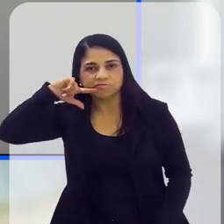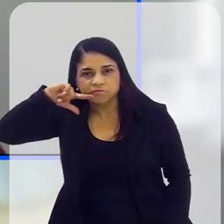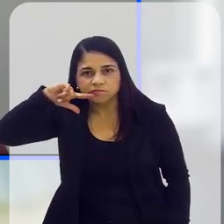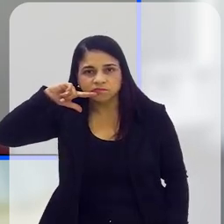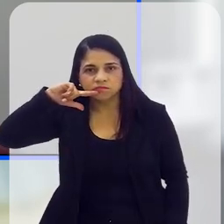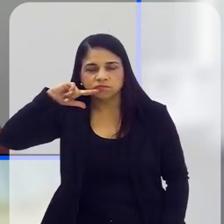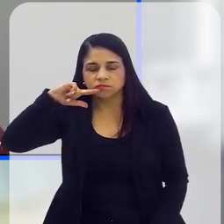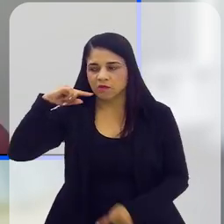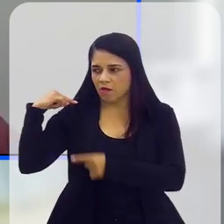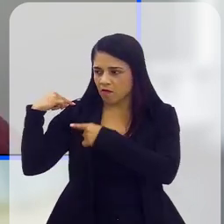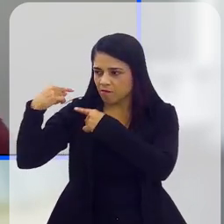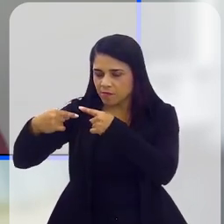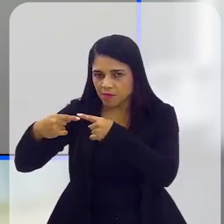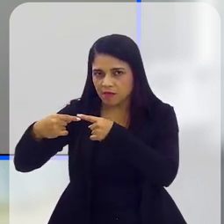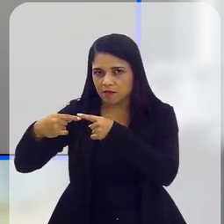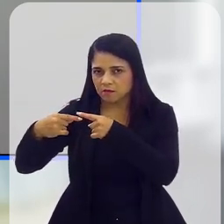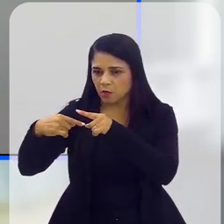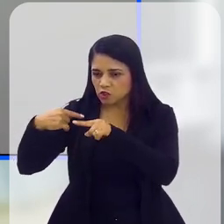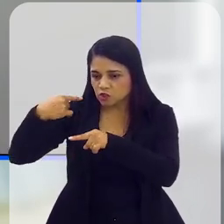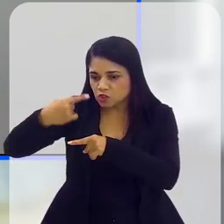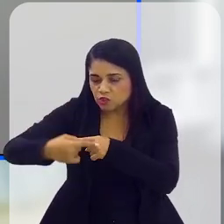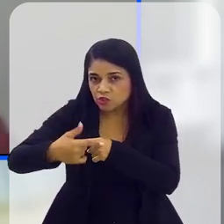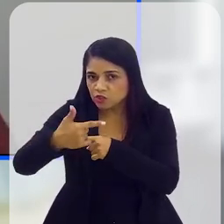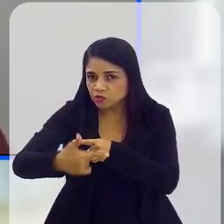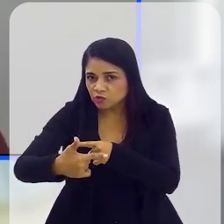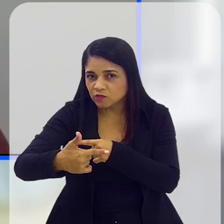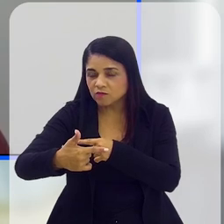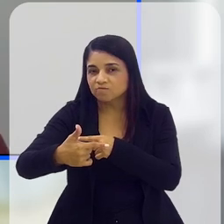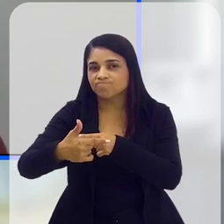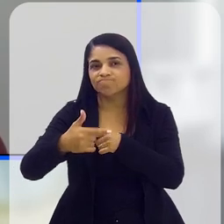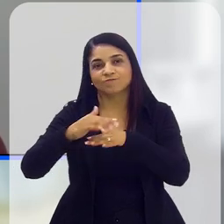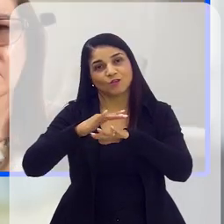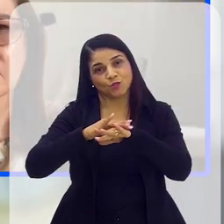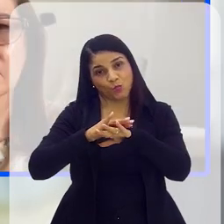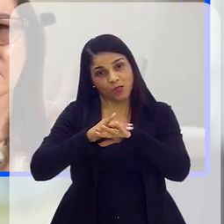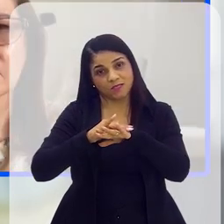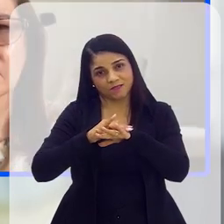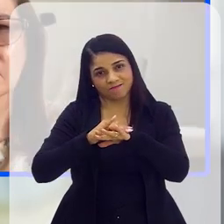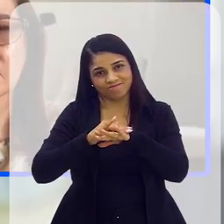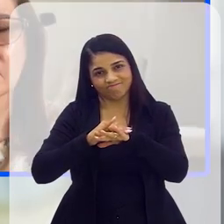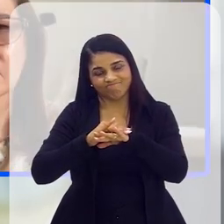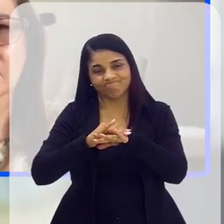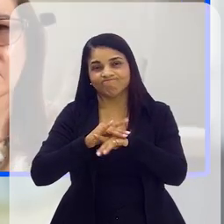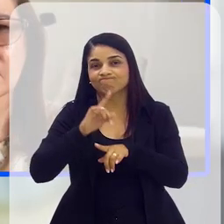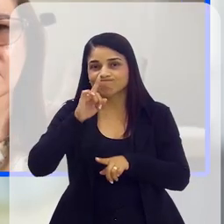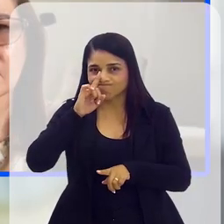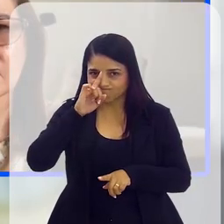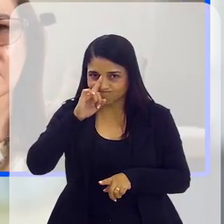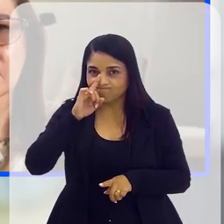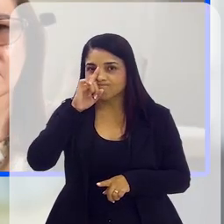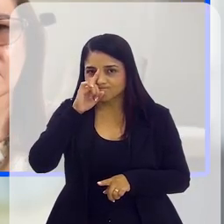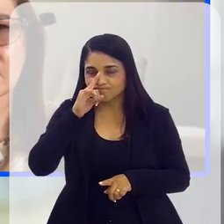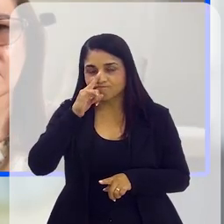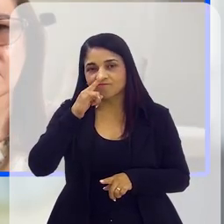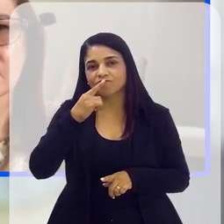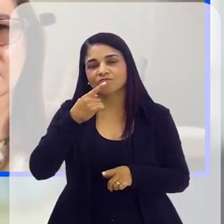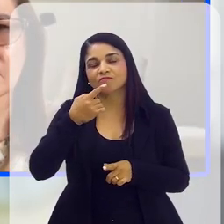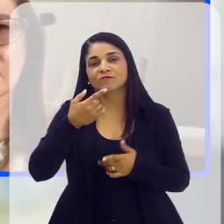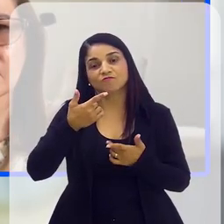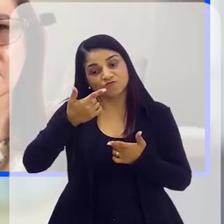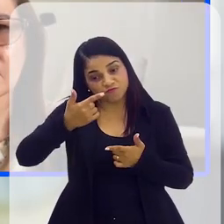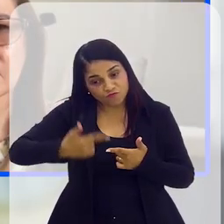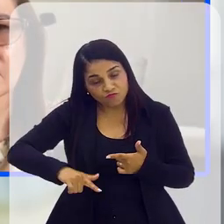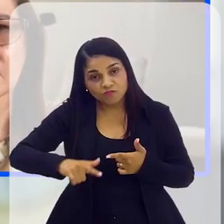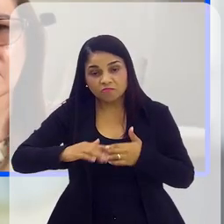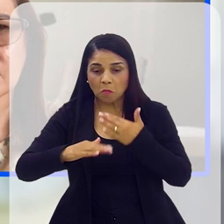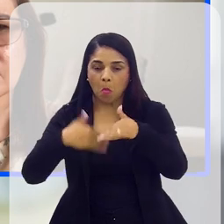primeira geração, na segunda geração, obviamente, como qualquer doença, ela vai ter um fator de risco para desenvolvê-la. O que